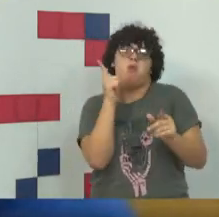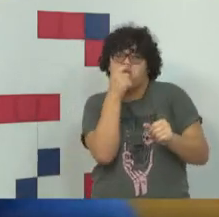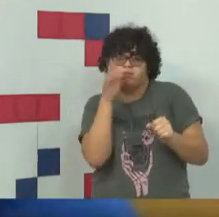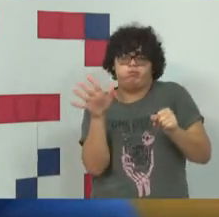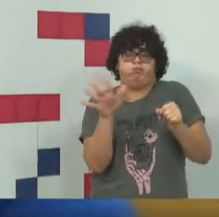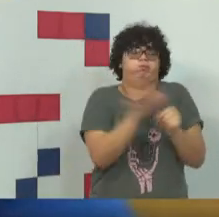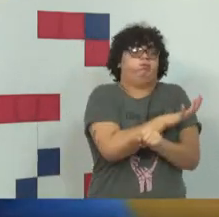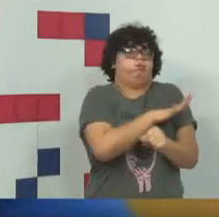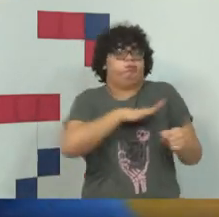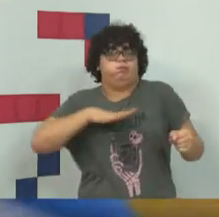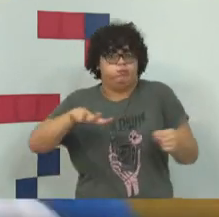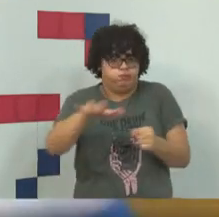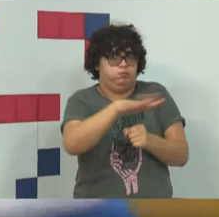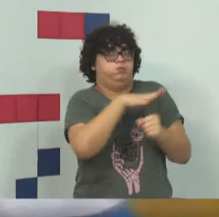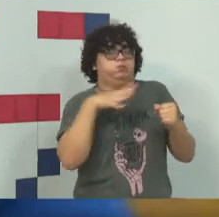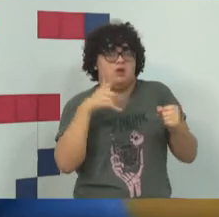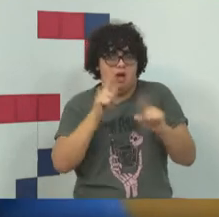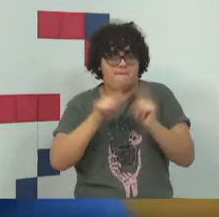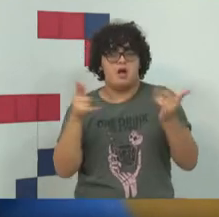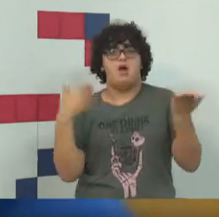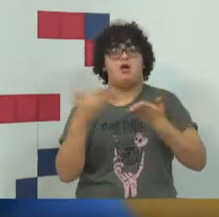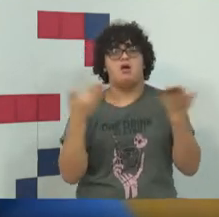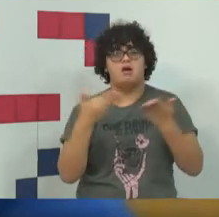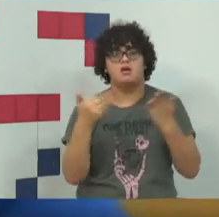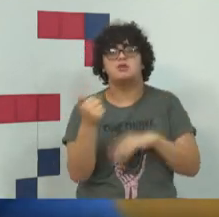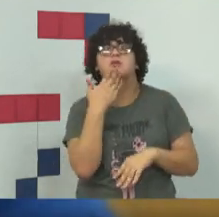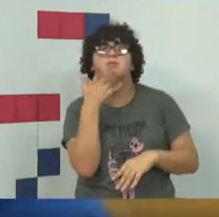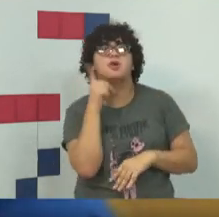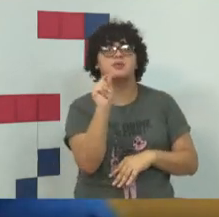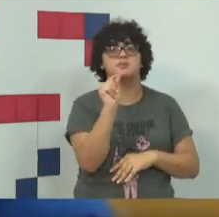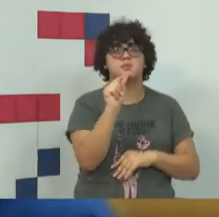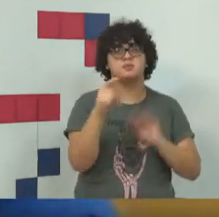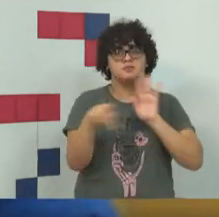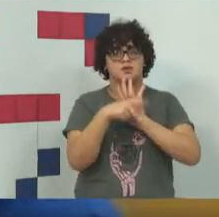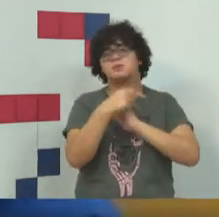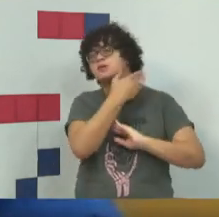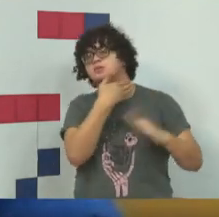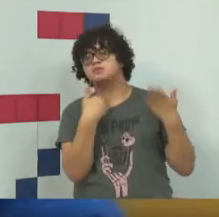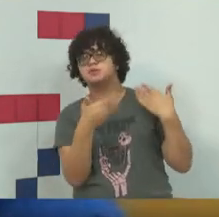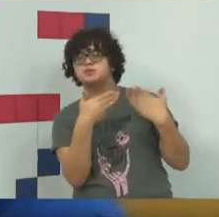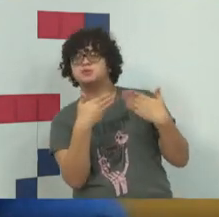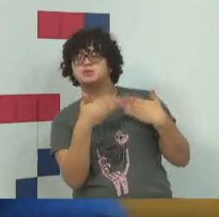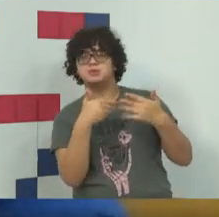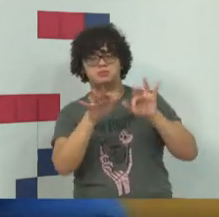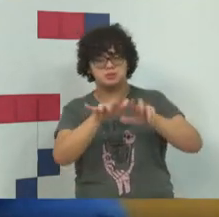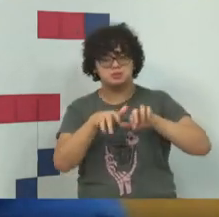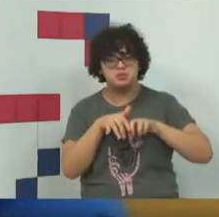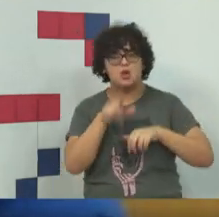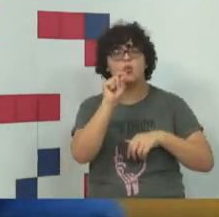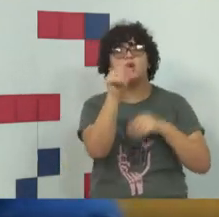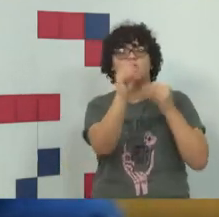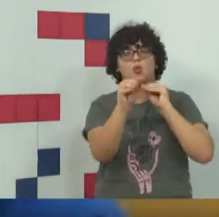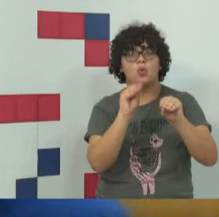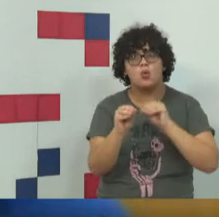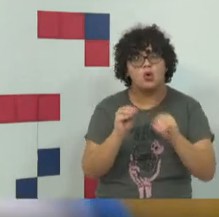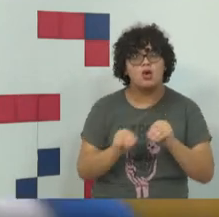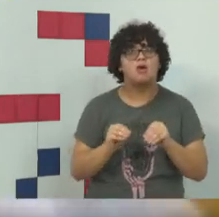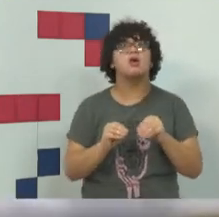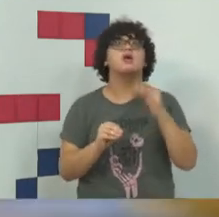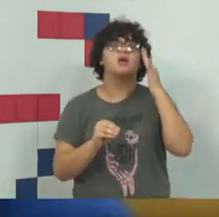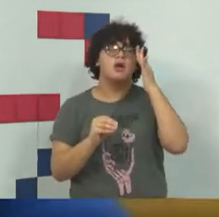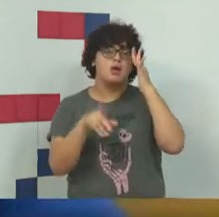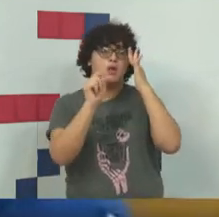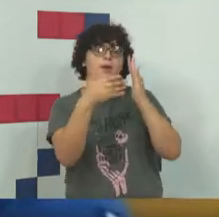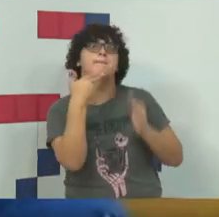que tem um chat, né, e através do chat é colocado o comando de, o